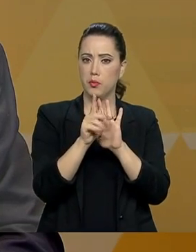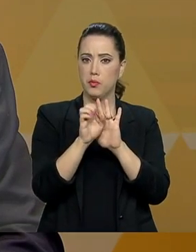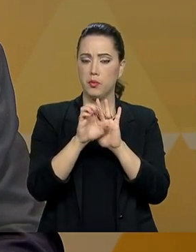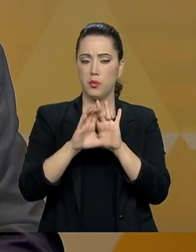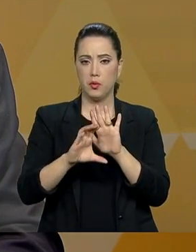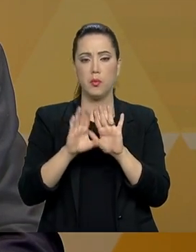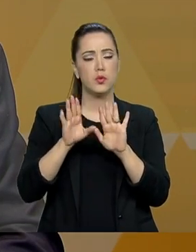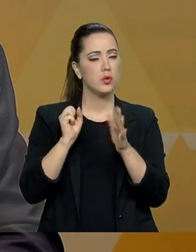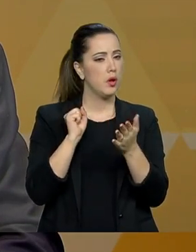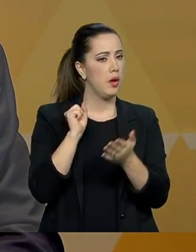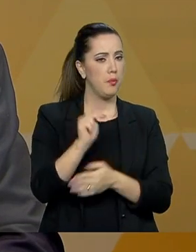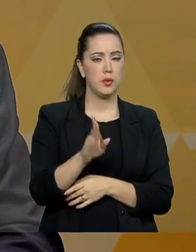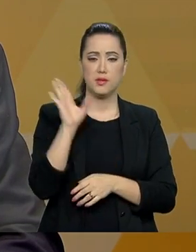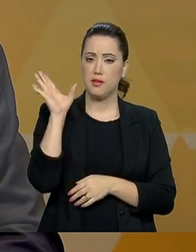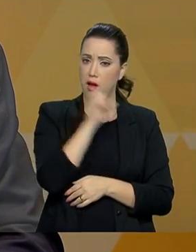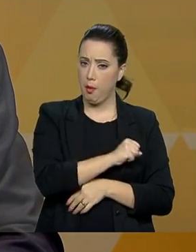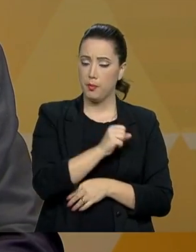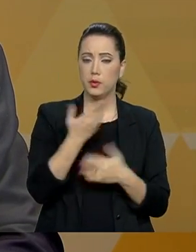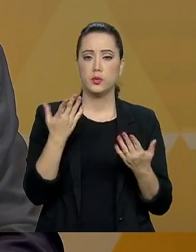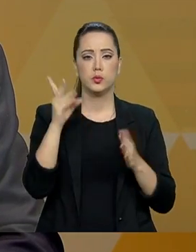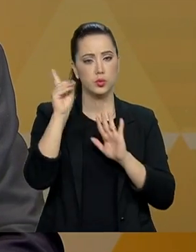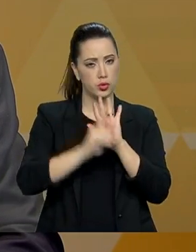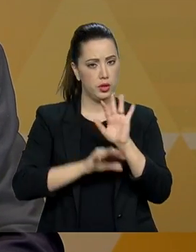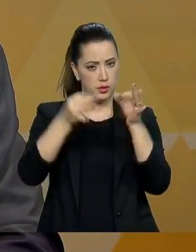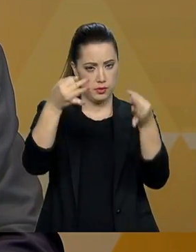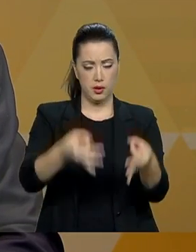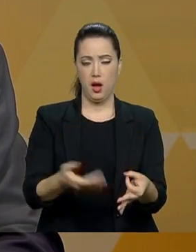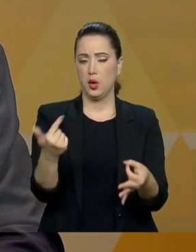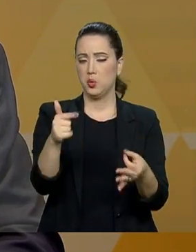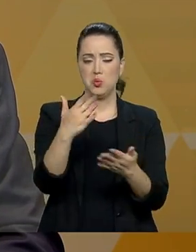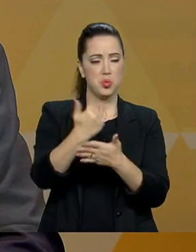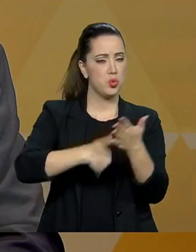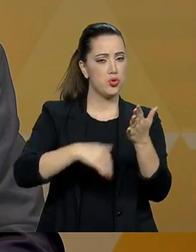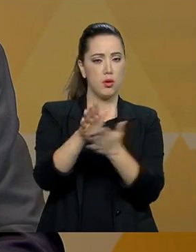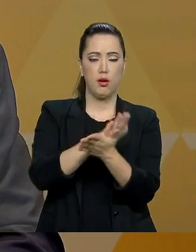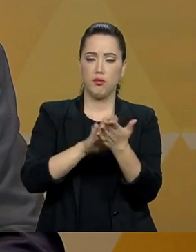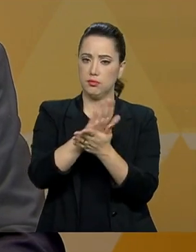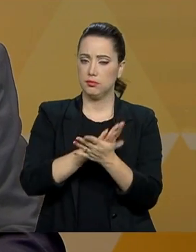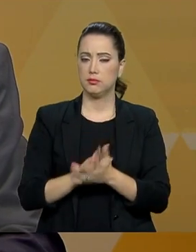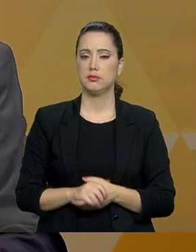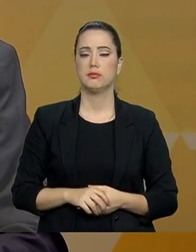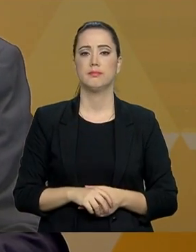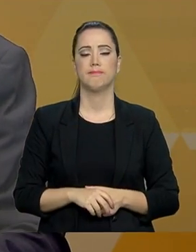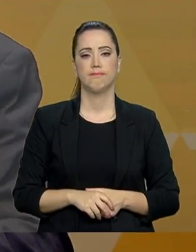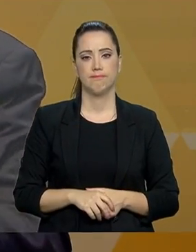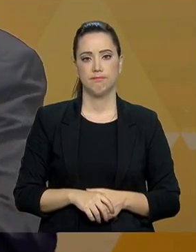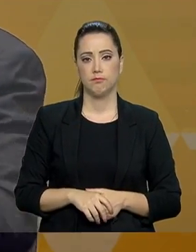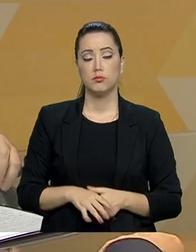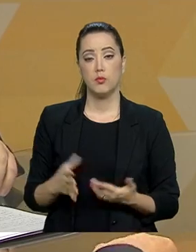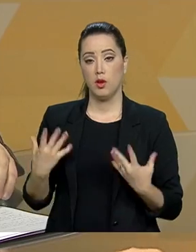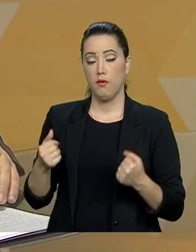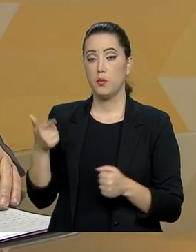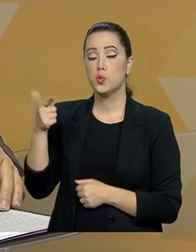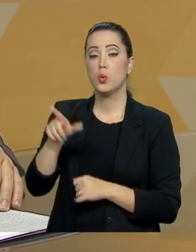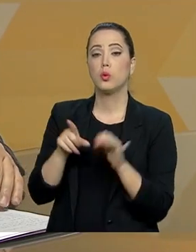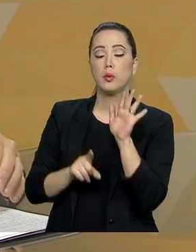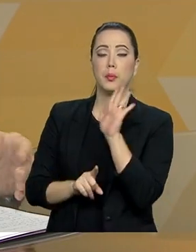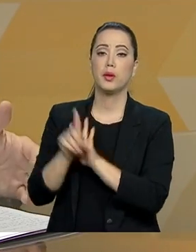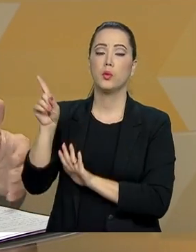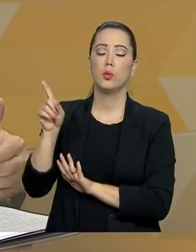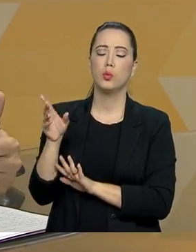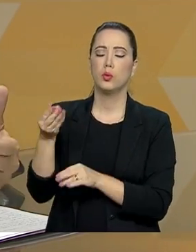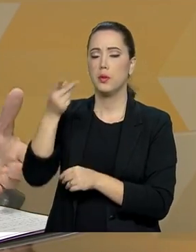esses já se aposentam de imediato. Quer o direito adquirido, ele não será danificado. Vamos a uma outra pergunta.